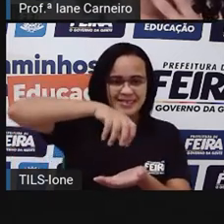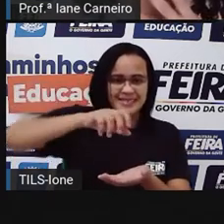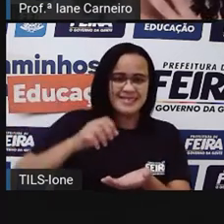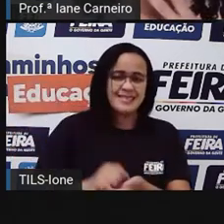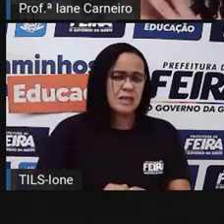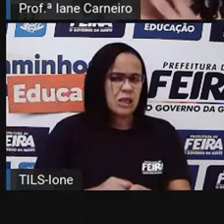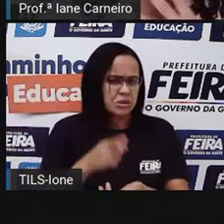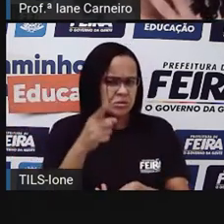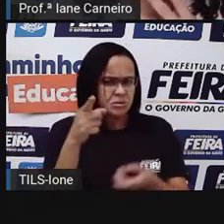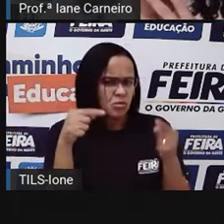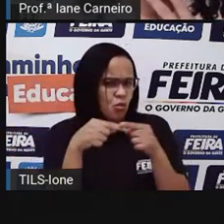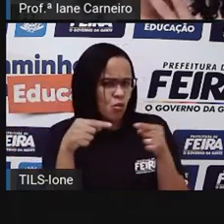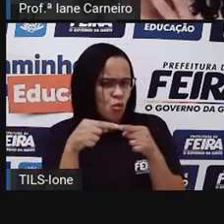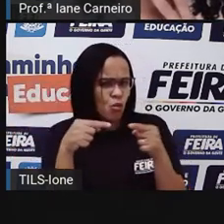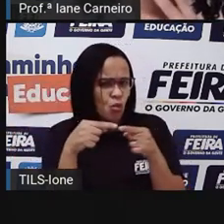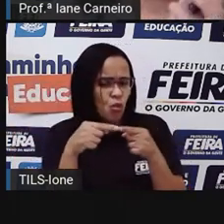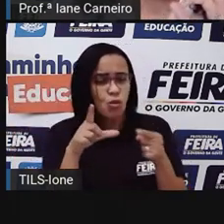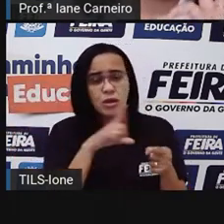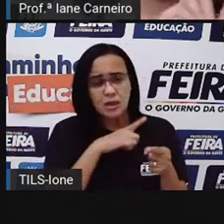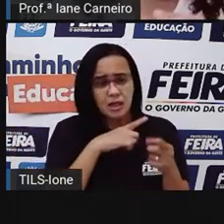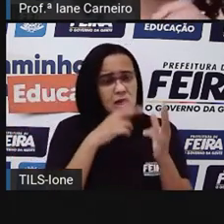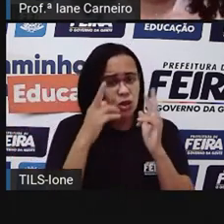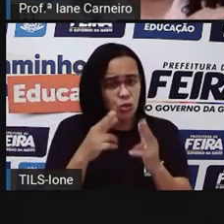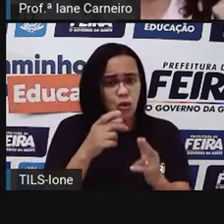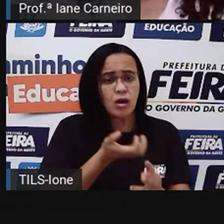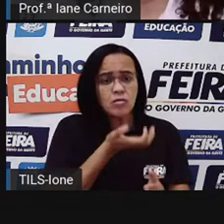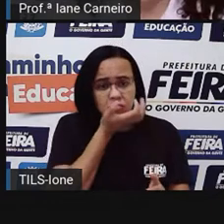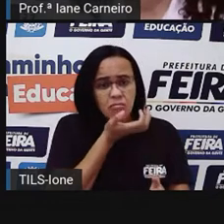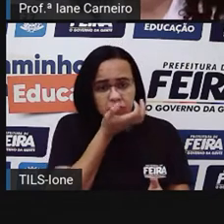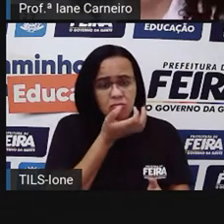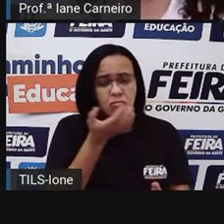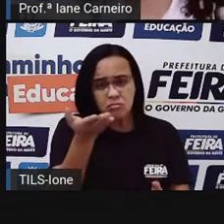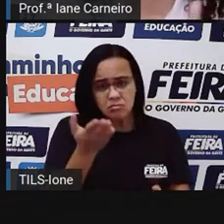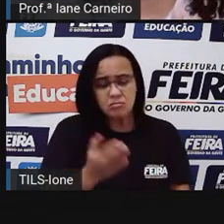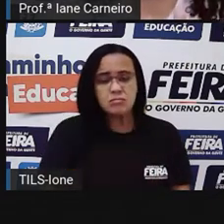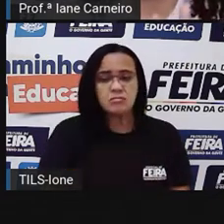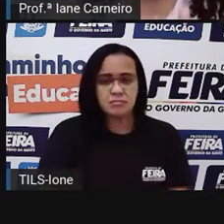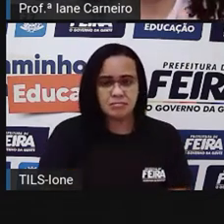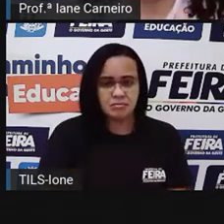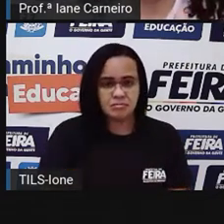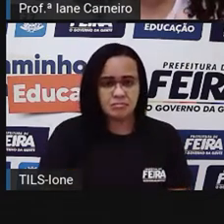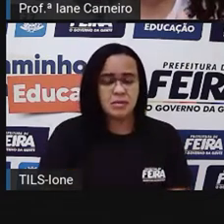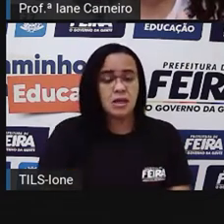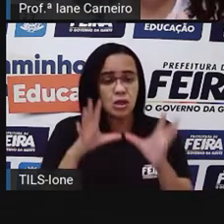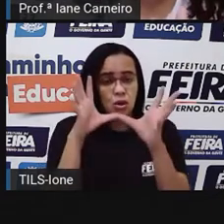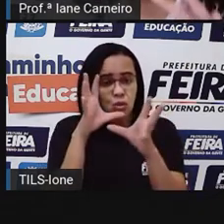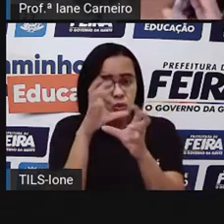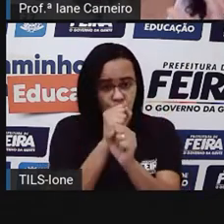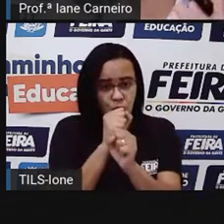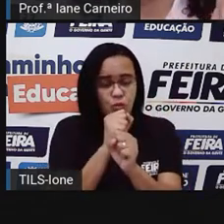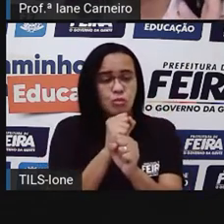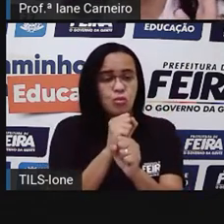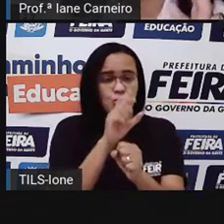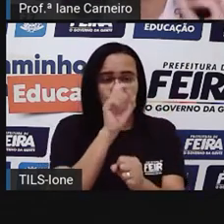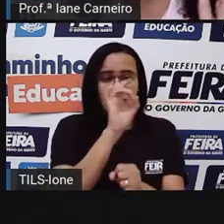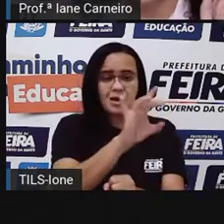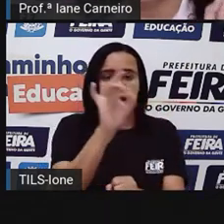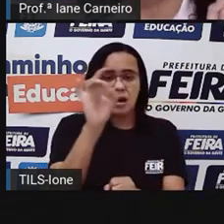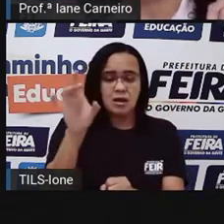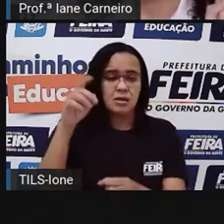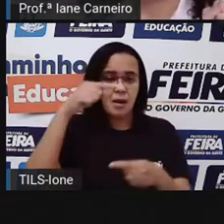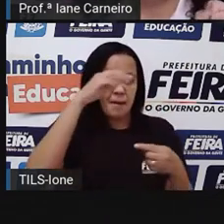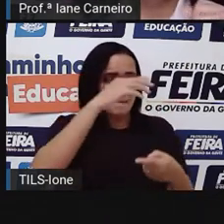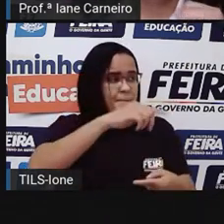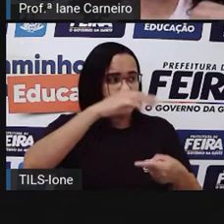valor? Vamos ver? A gente vai juntar o valor de cada pote para descobrir em qual delas tem o mesmo valor dessa